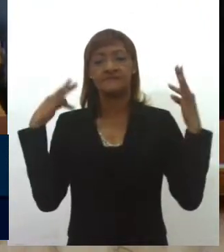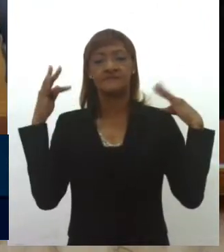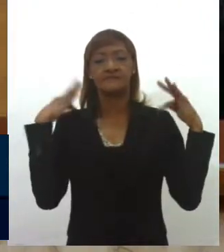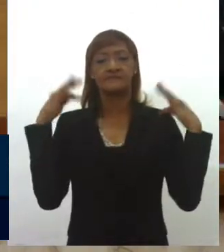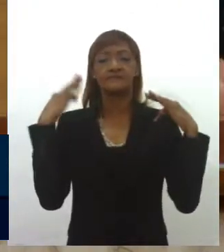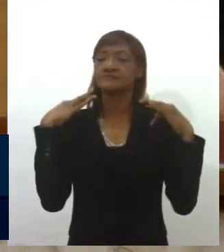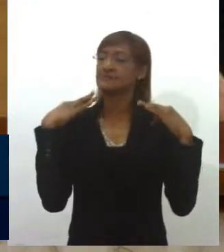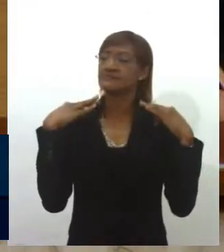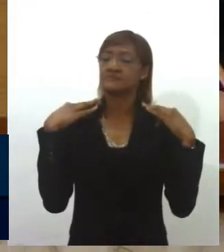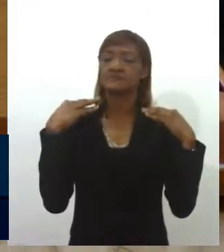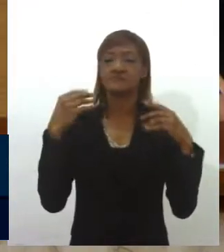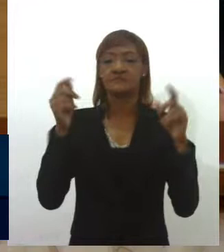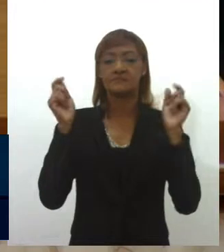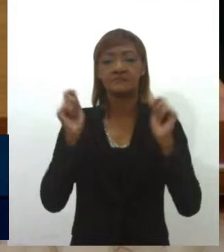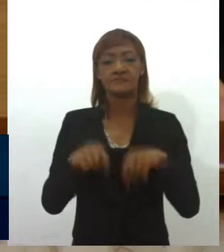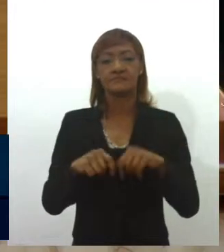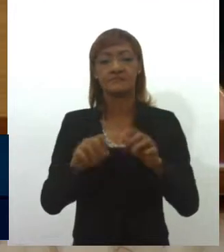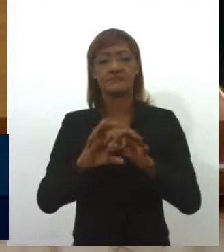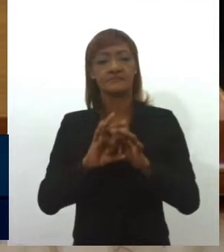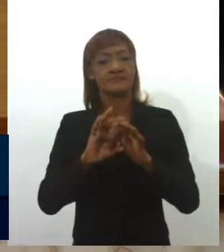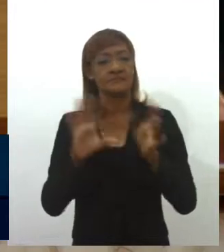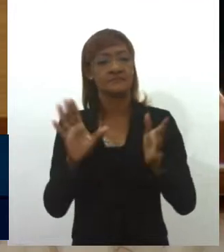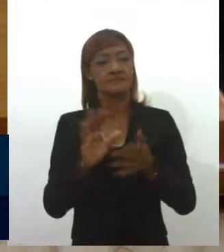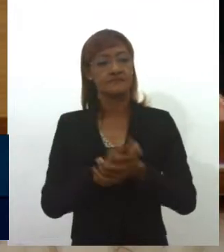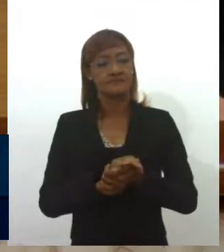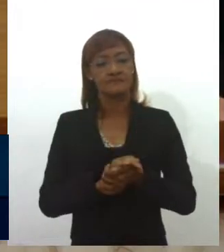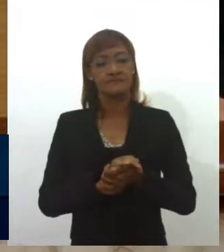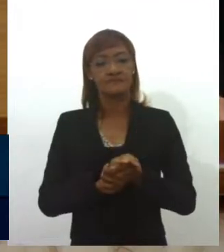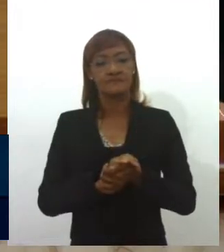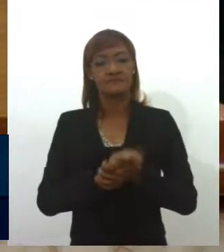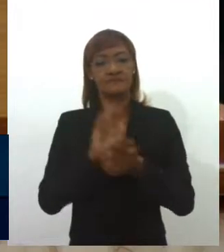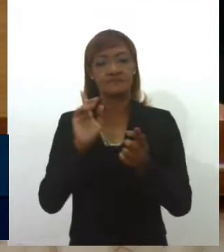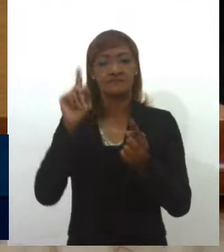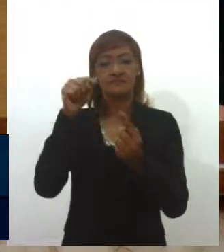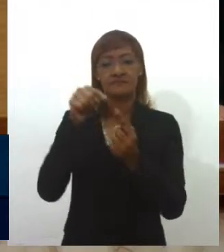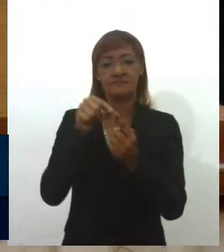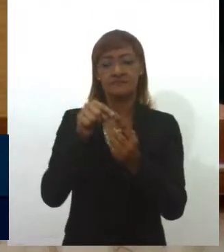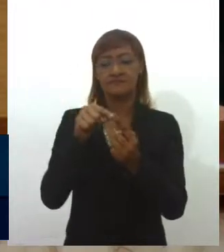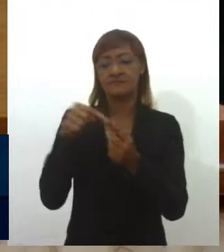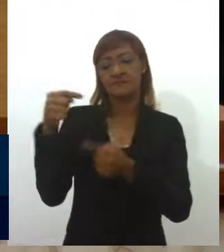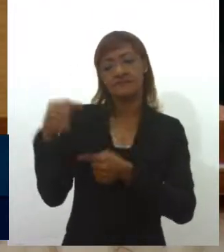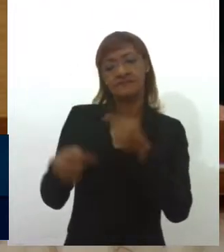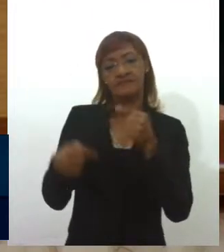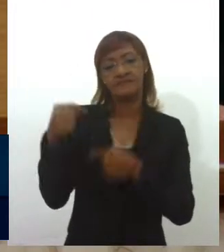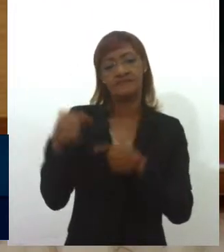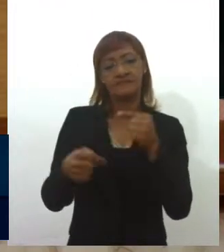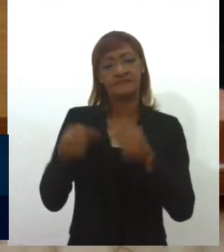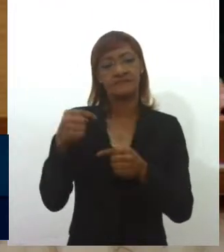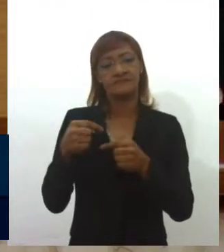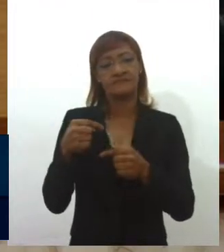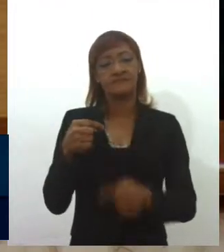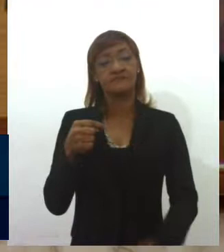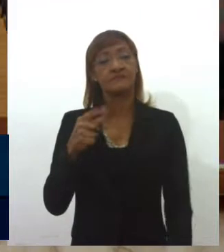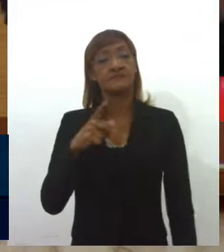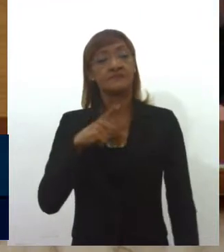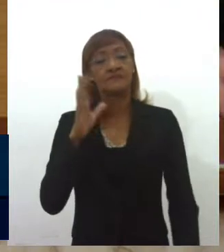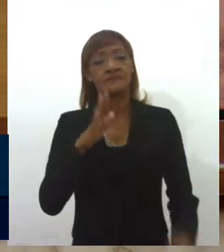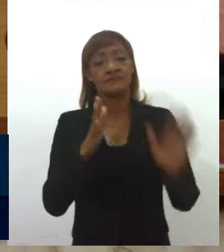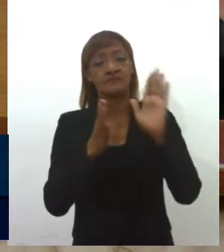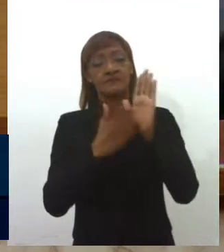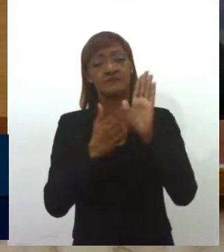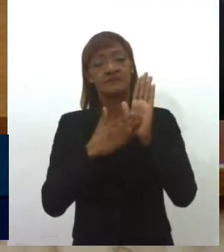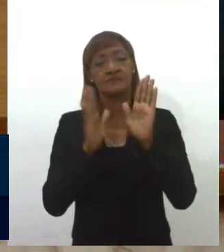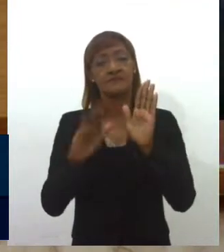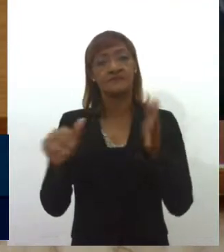consultivo e deliberativo, que tem como objetivo discutir, deliberar e propor ao secretário de Estado de